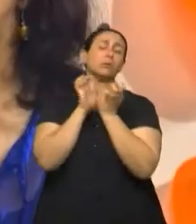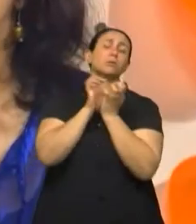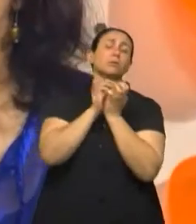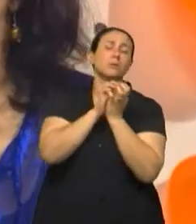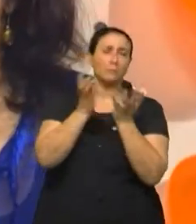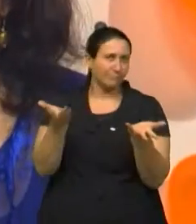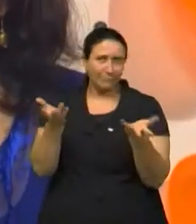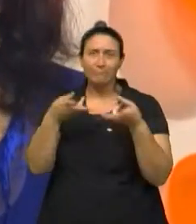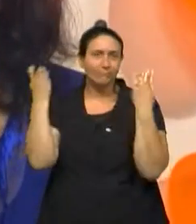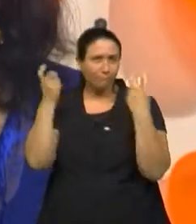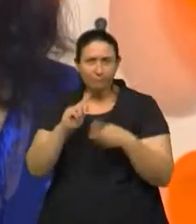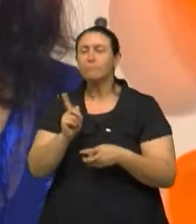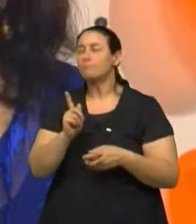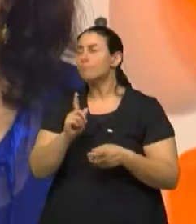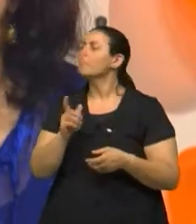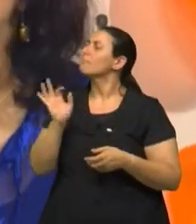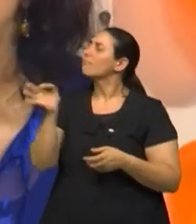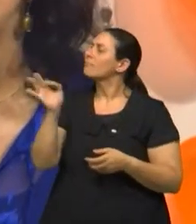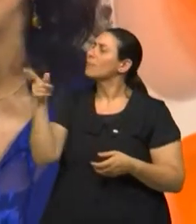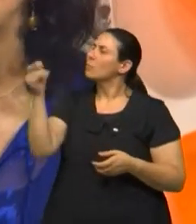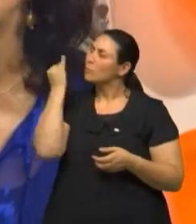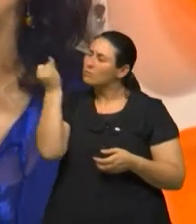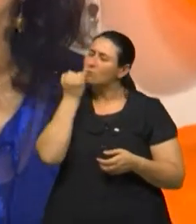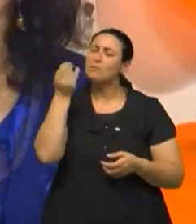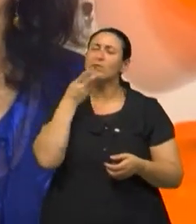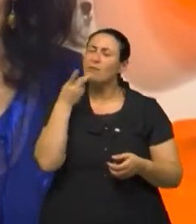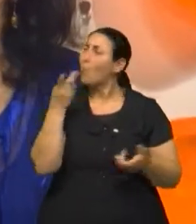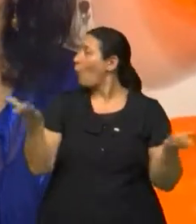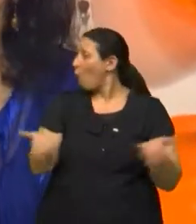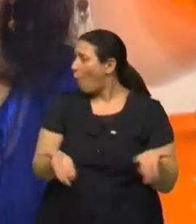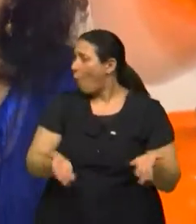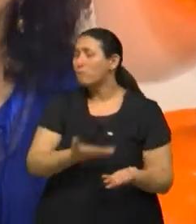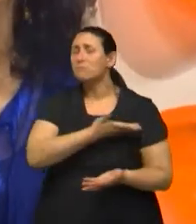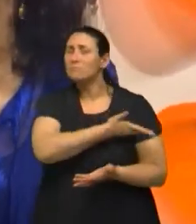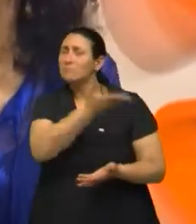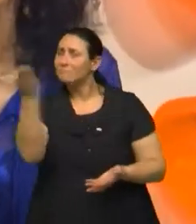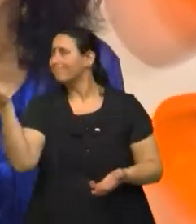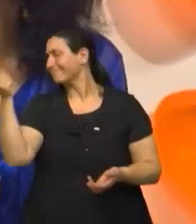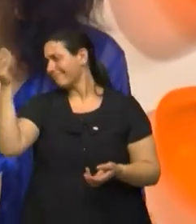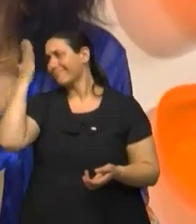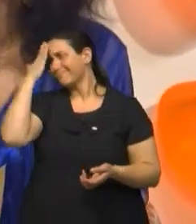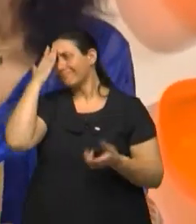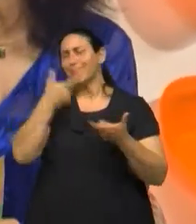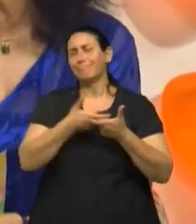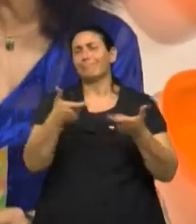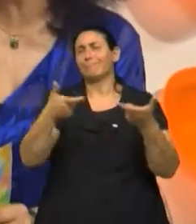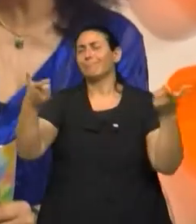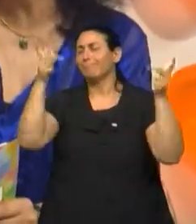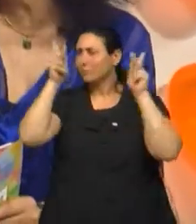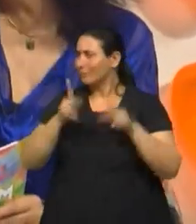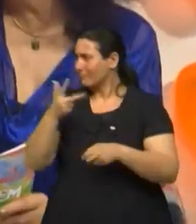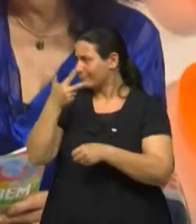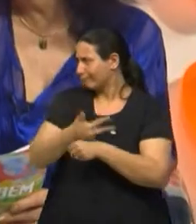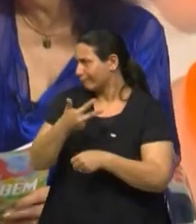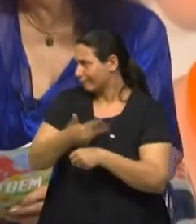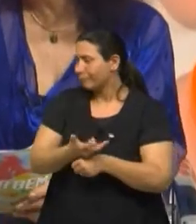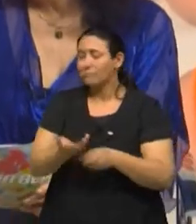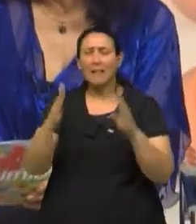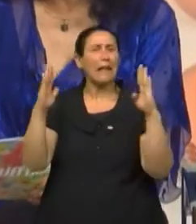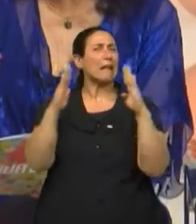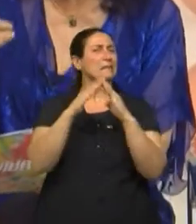Mas a senhora falou em algo muito importante nos dias de hoje. A gente sabe que a gente está com a população envelhecendo, as casas não estão